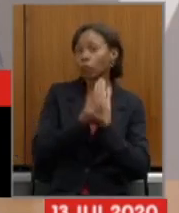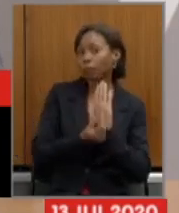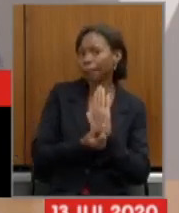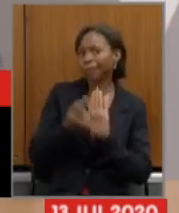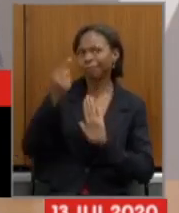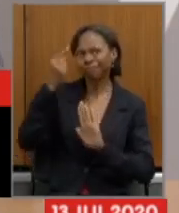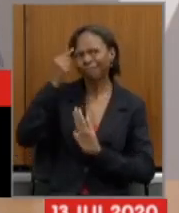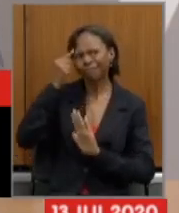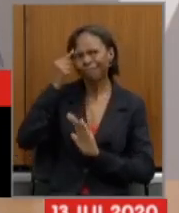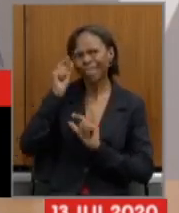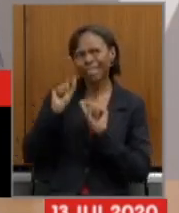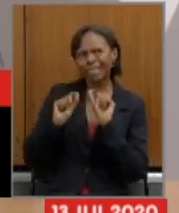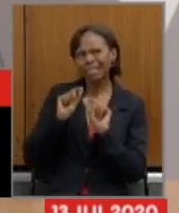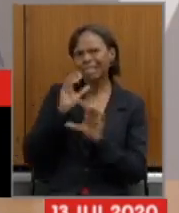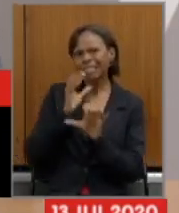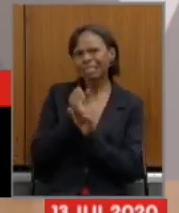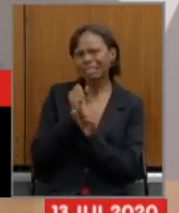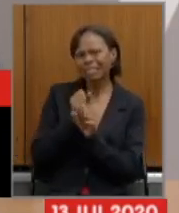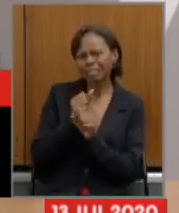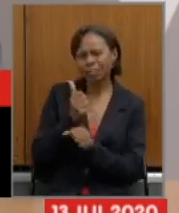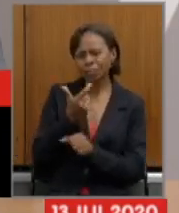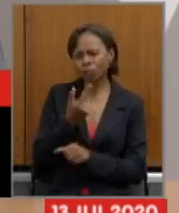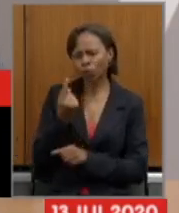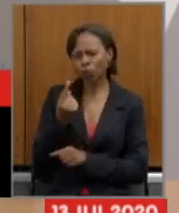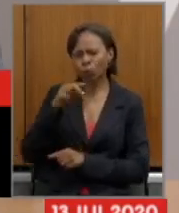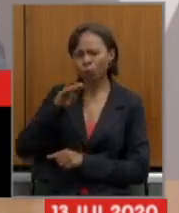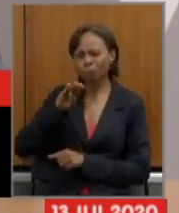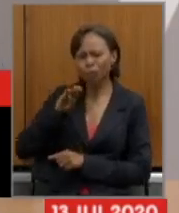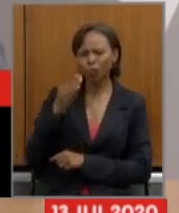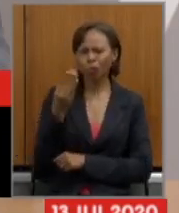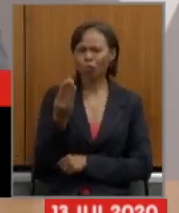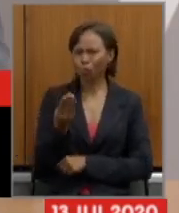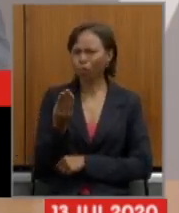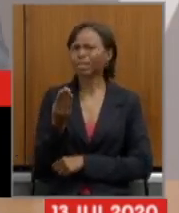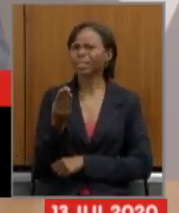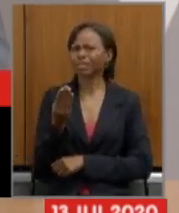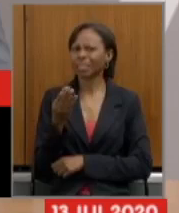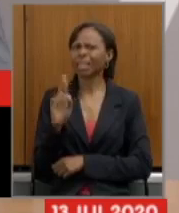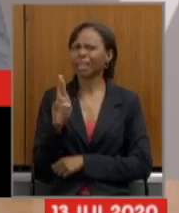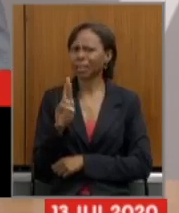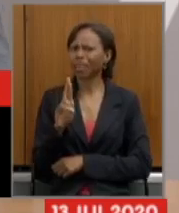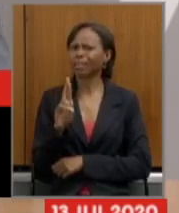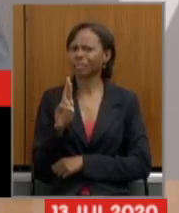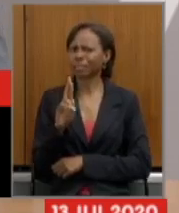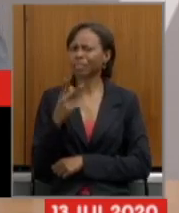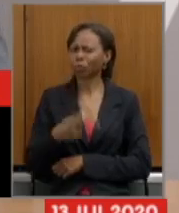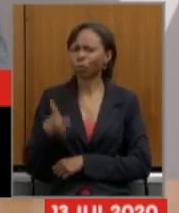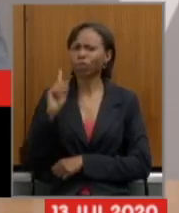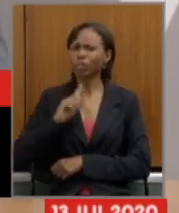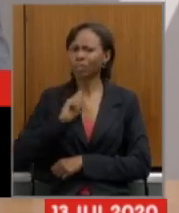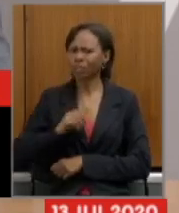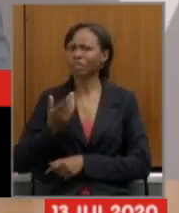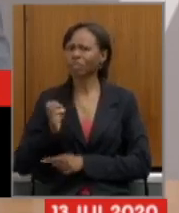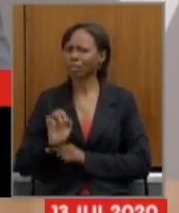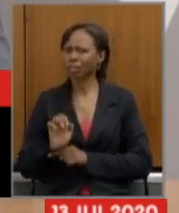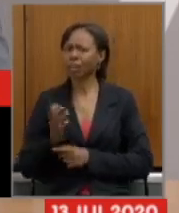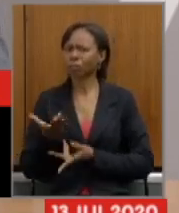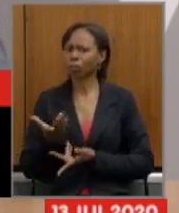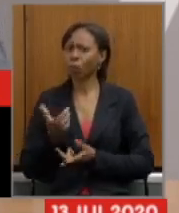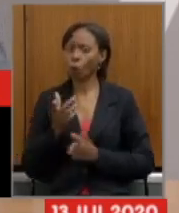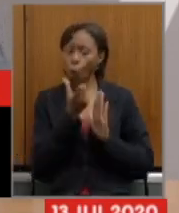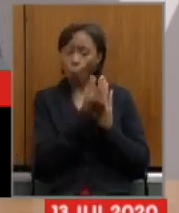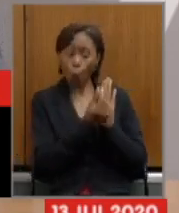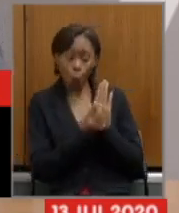déficit de 21 bilhões de reais só o déficit nominal da previdência do estado sendo que o orçamento inteiro o